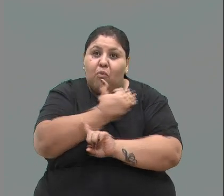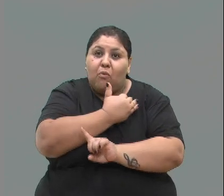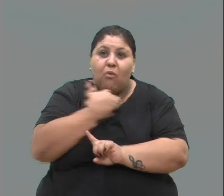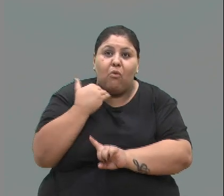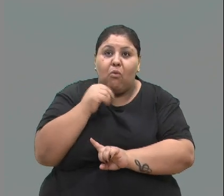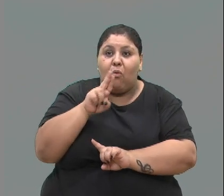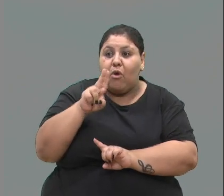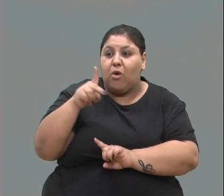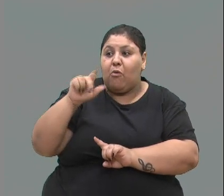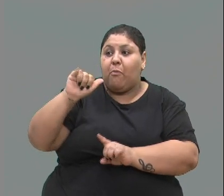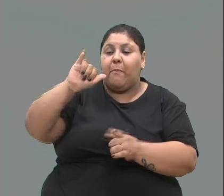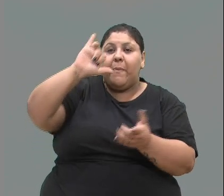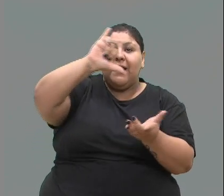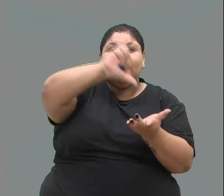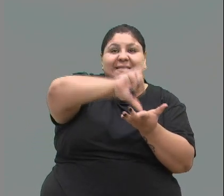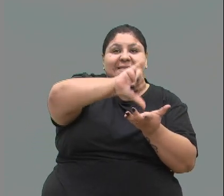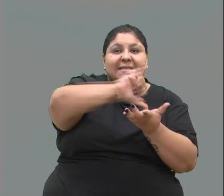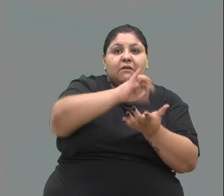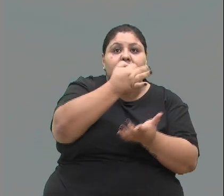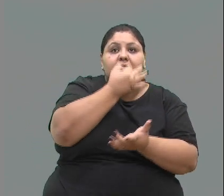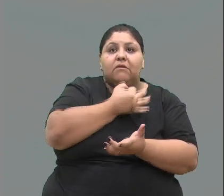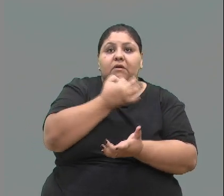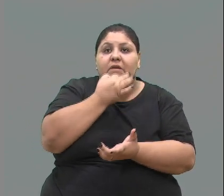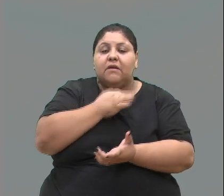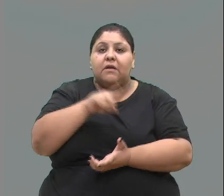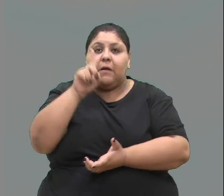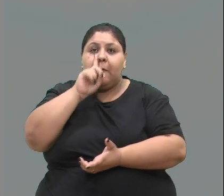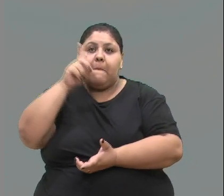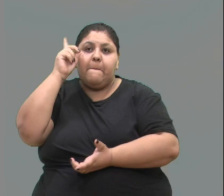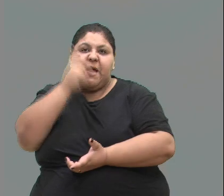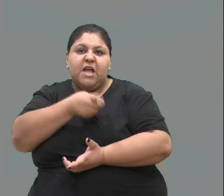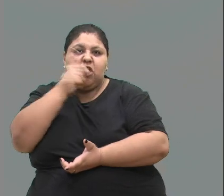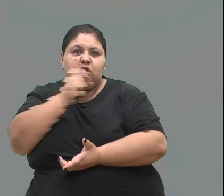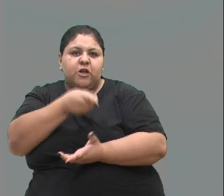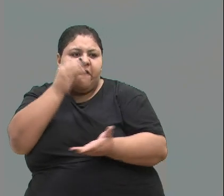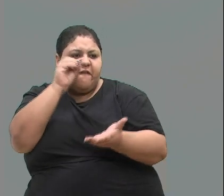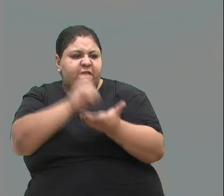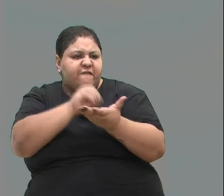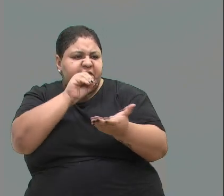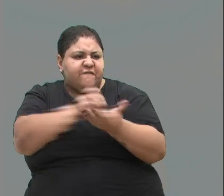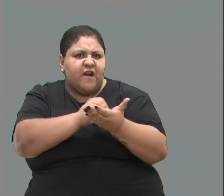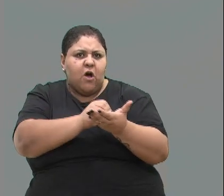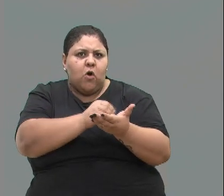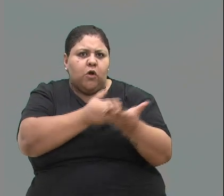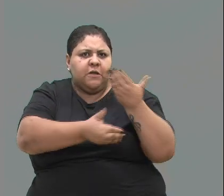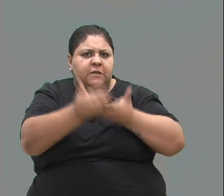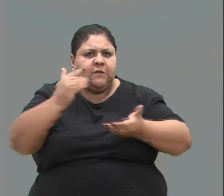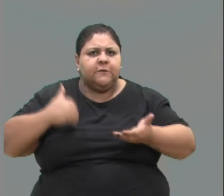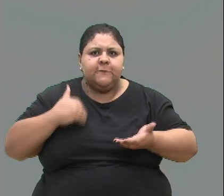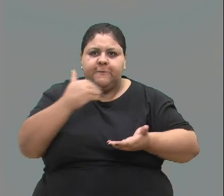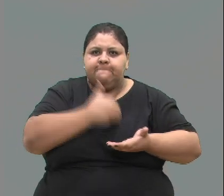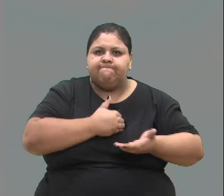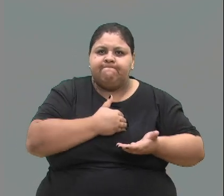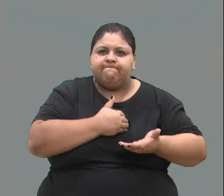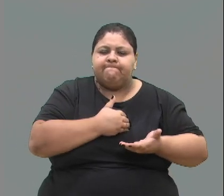UPA Central, de Caxias, e mãe acusa a negligência médica. E aí nos comentários,